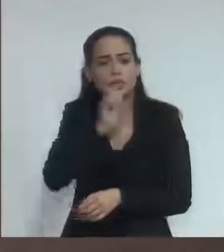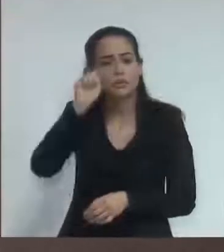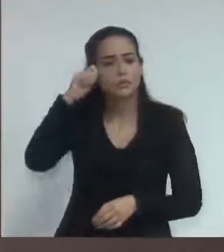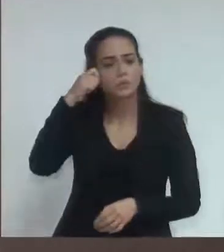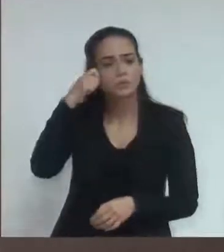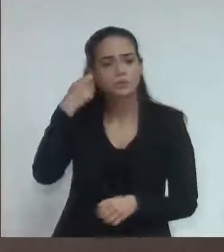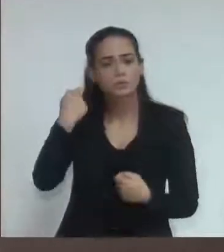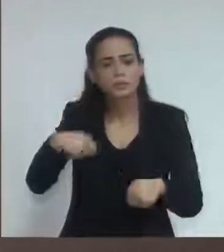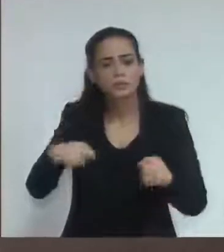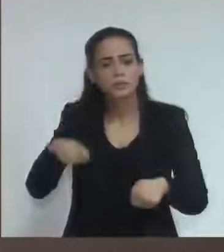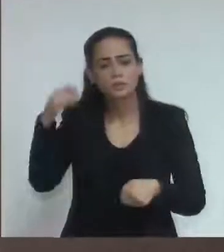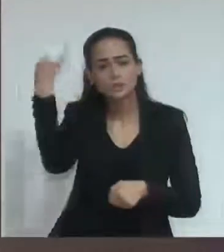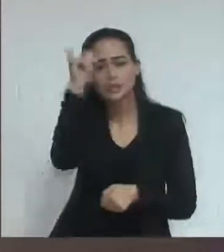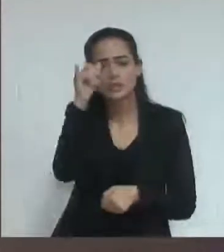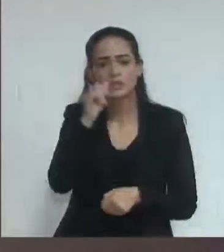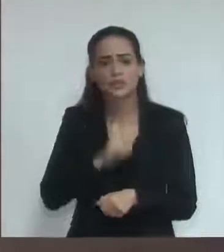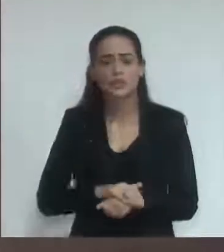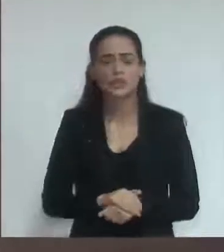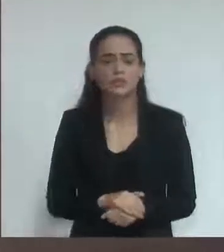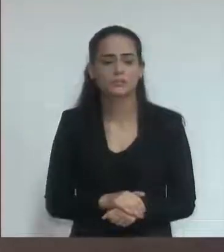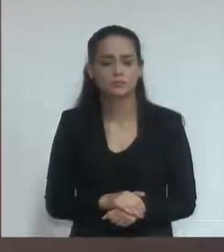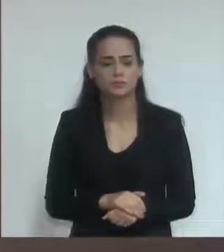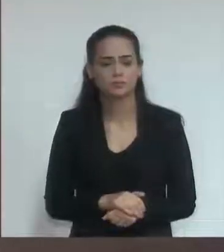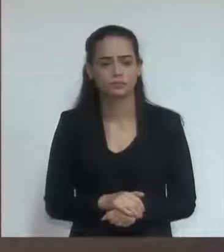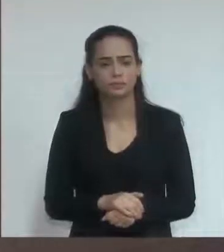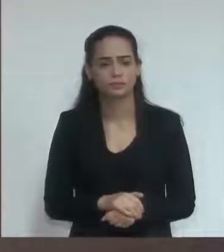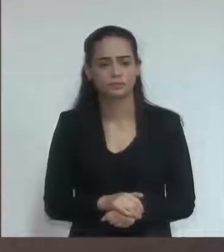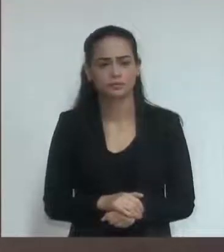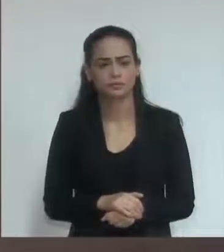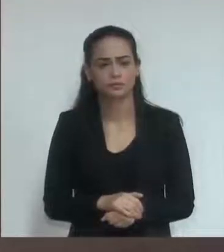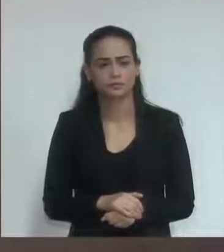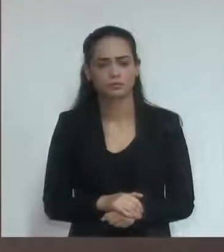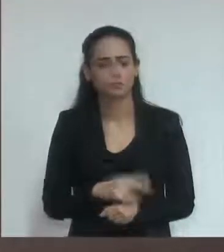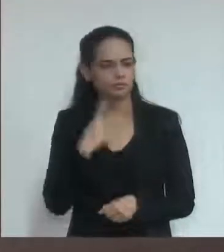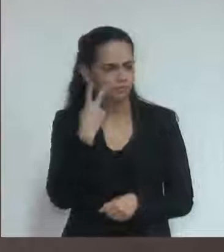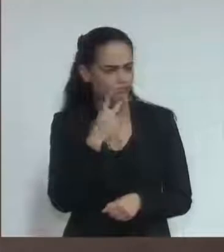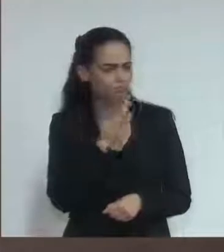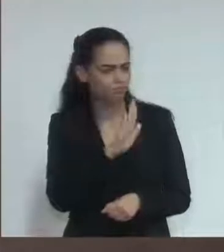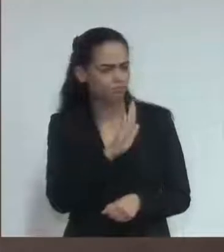nosso no nosso Brasil vereador só um minuto por favor